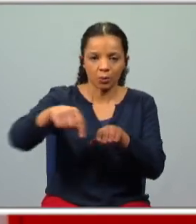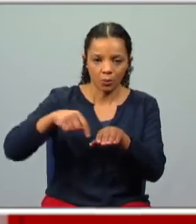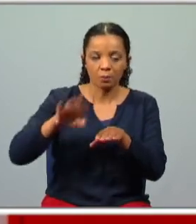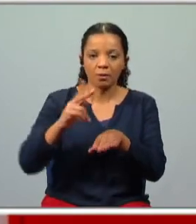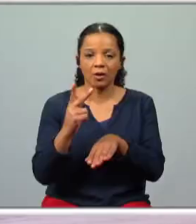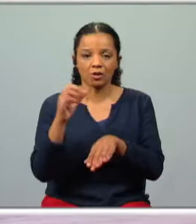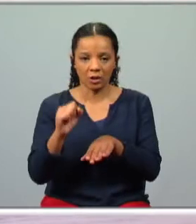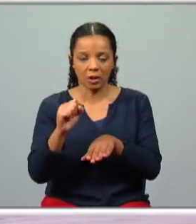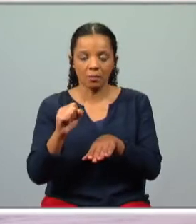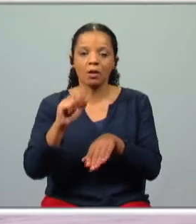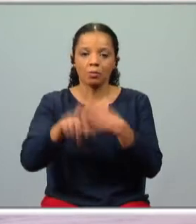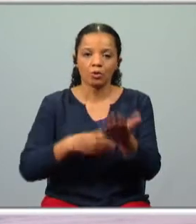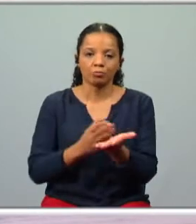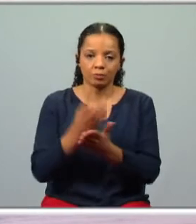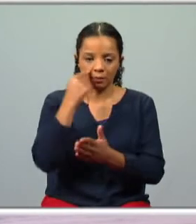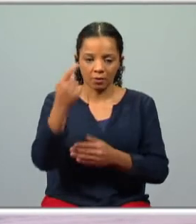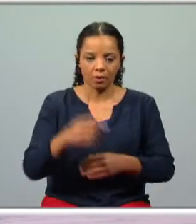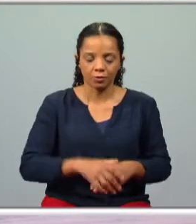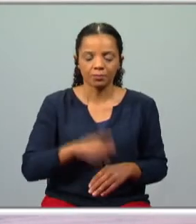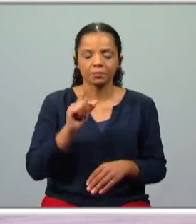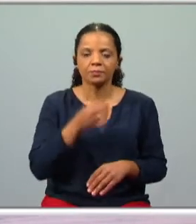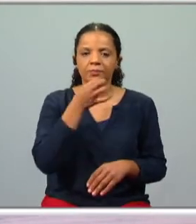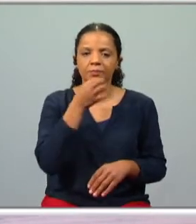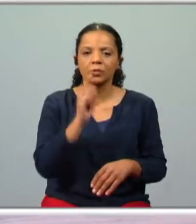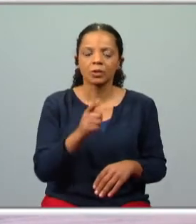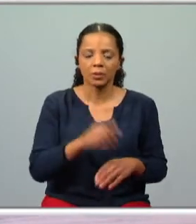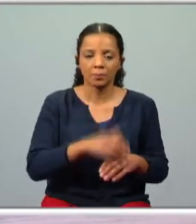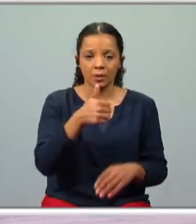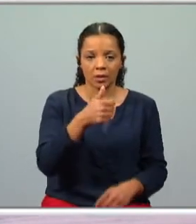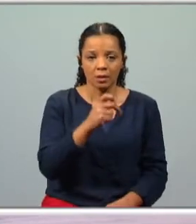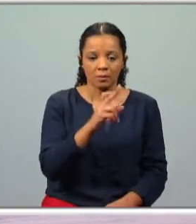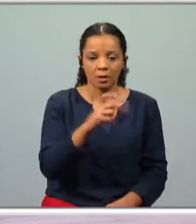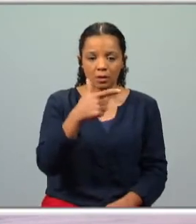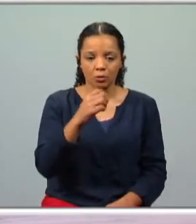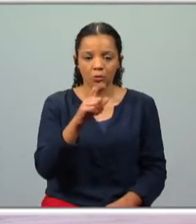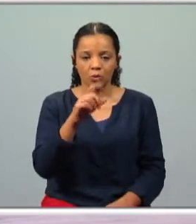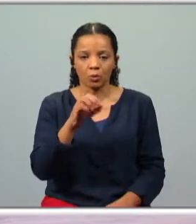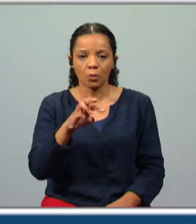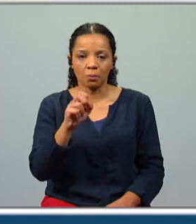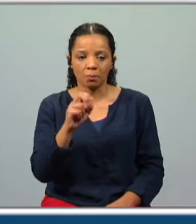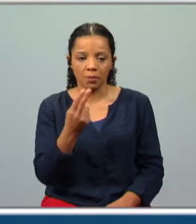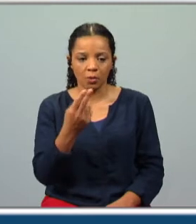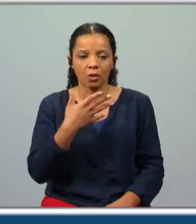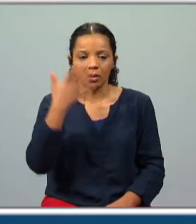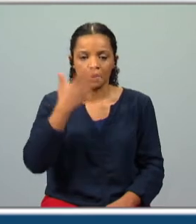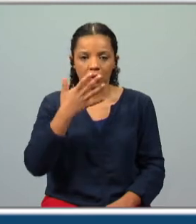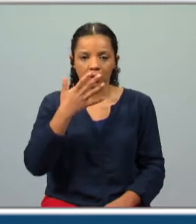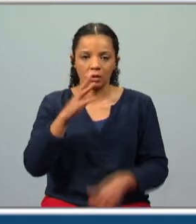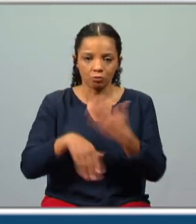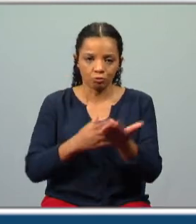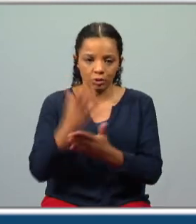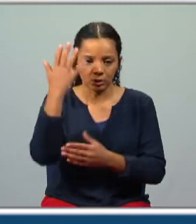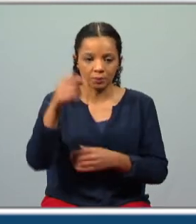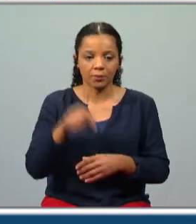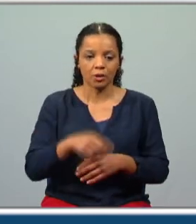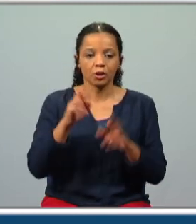viagem portanto a referência também aqui já a Bartolomeu Dias que continua na estância seguinte aqui espero tomar se não me